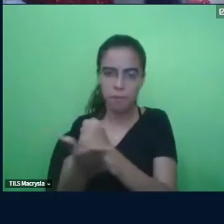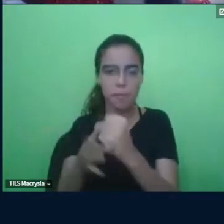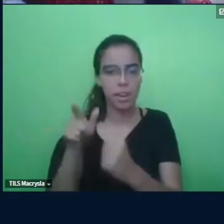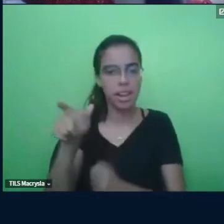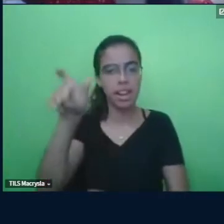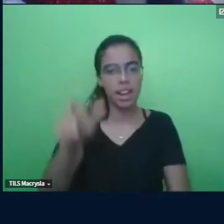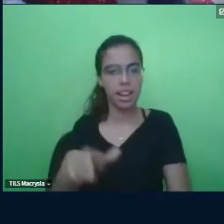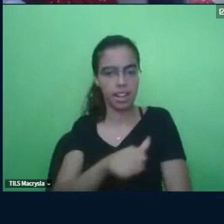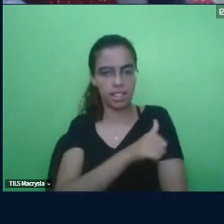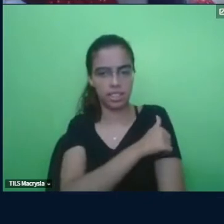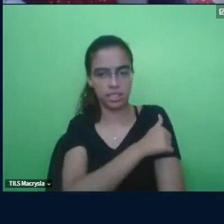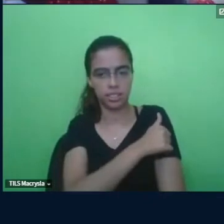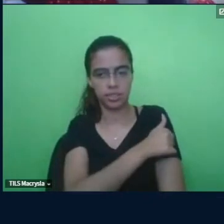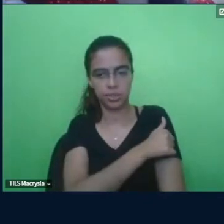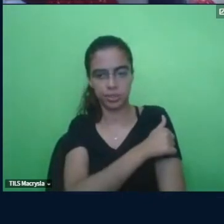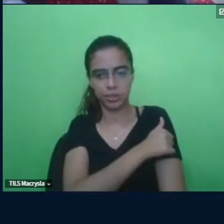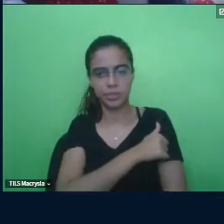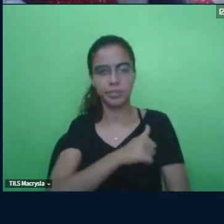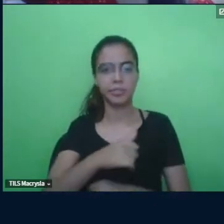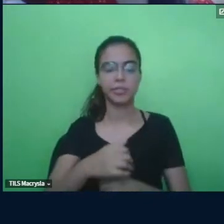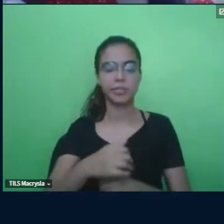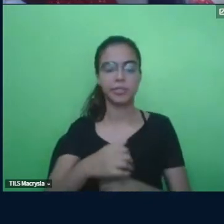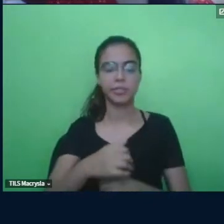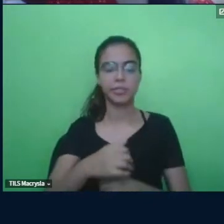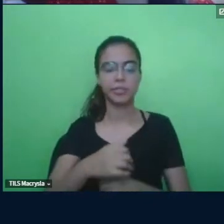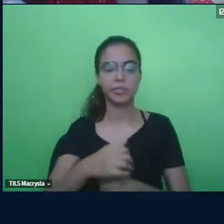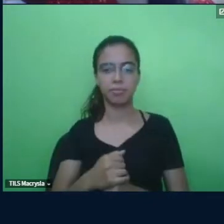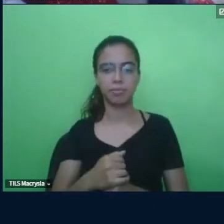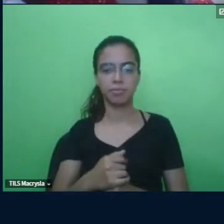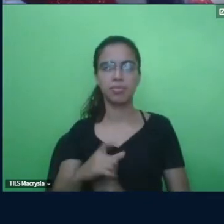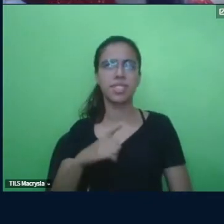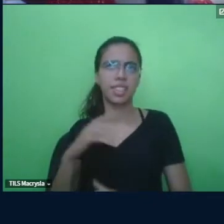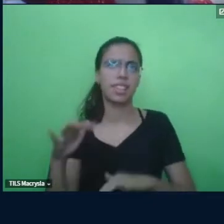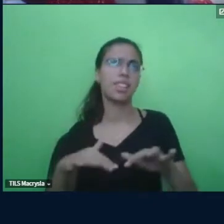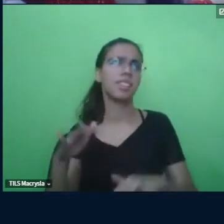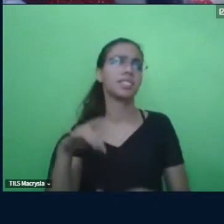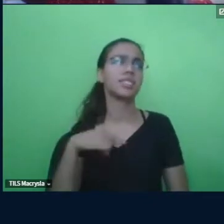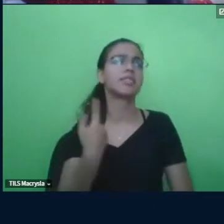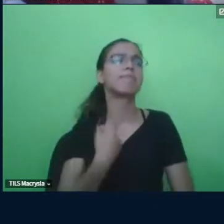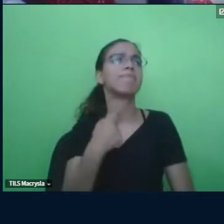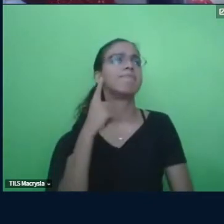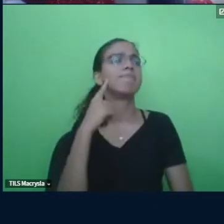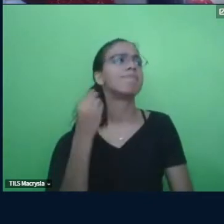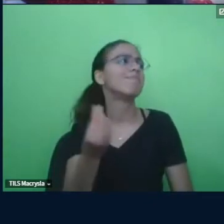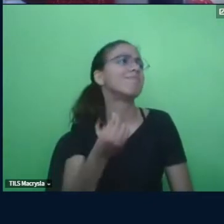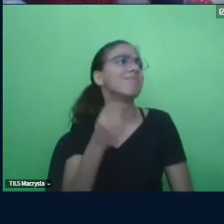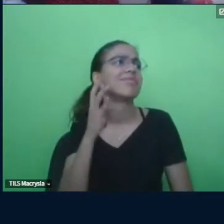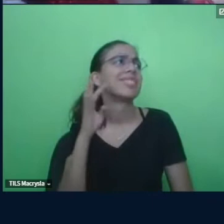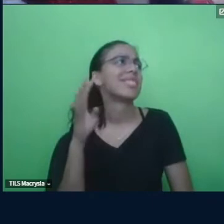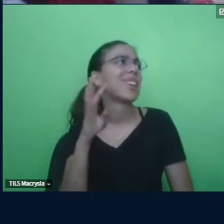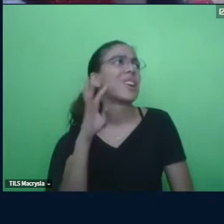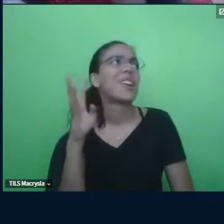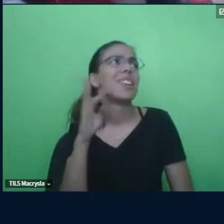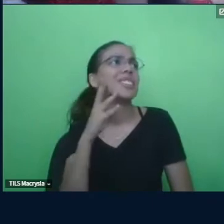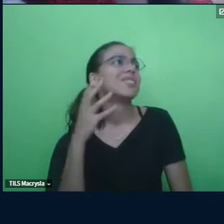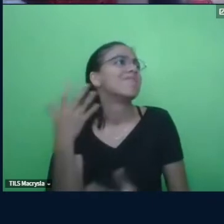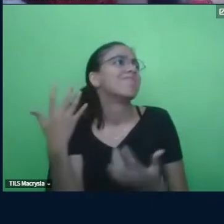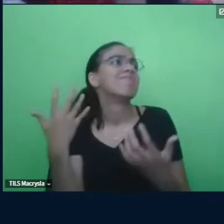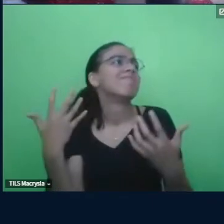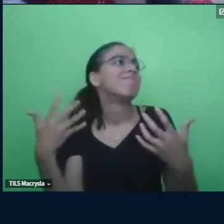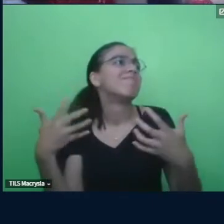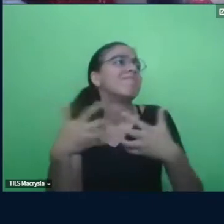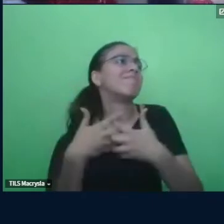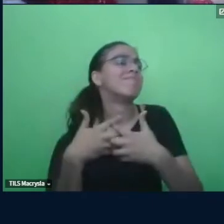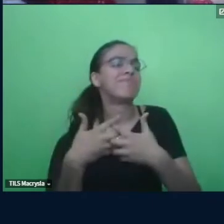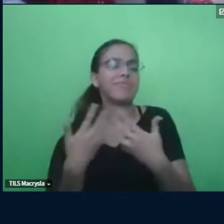tentar encontrar ali e chegamos a momentos que a gente falava assim, mas são teorias opostas, né, para quem